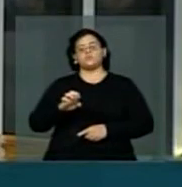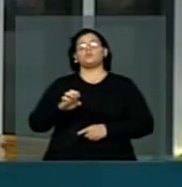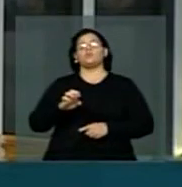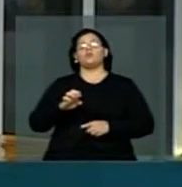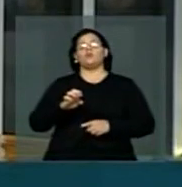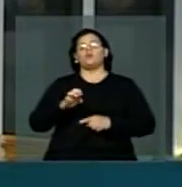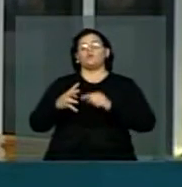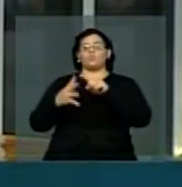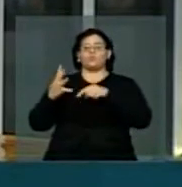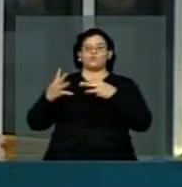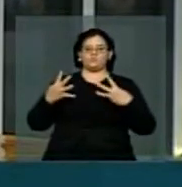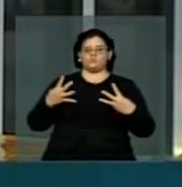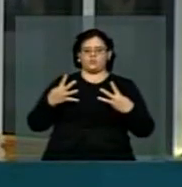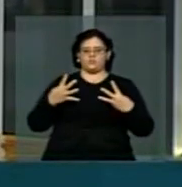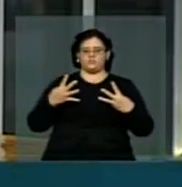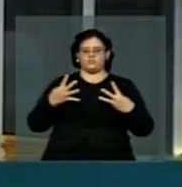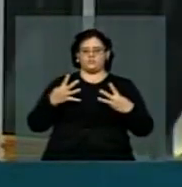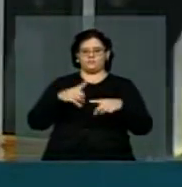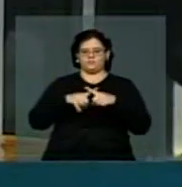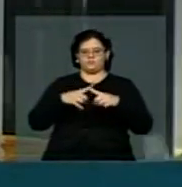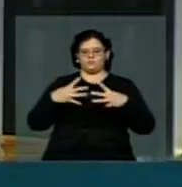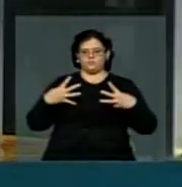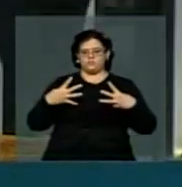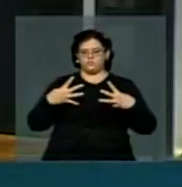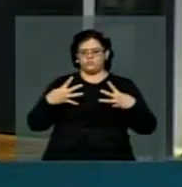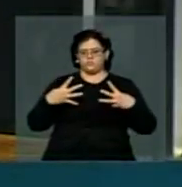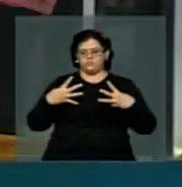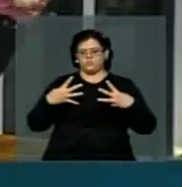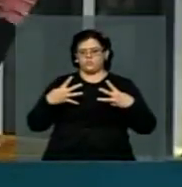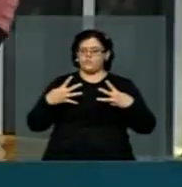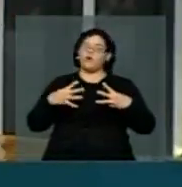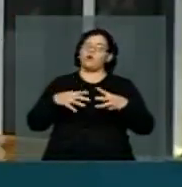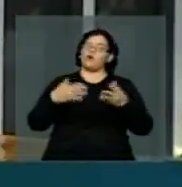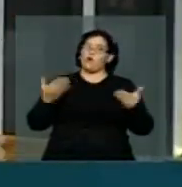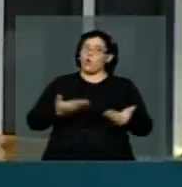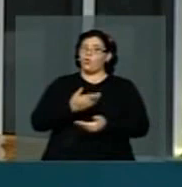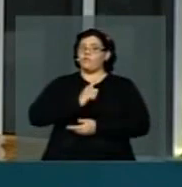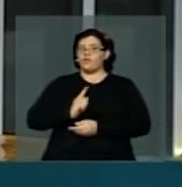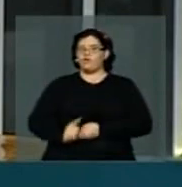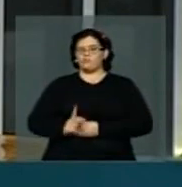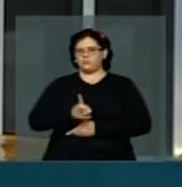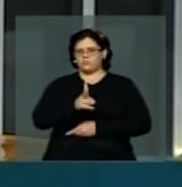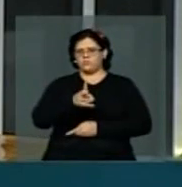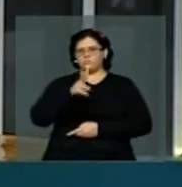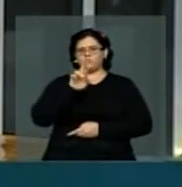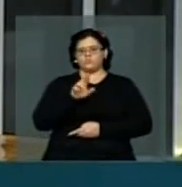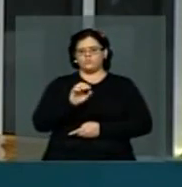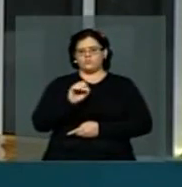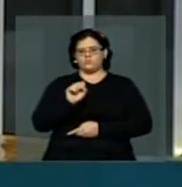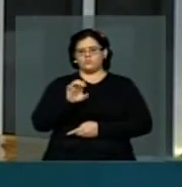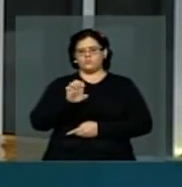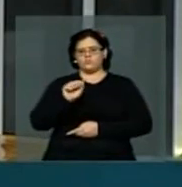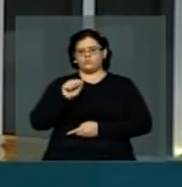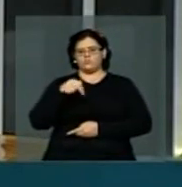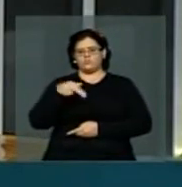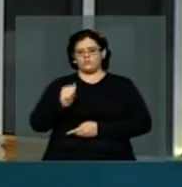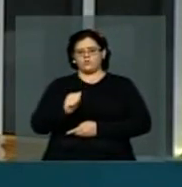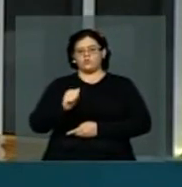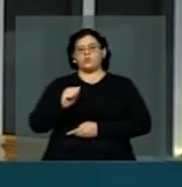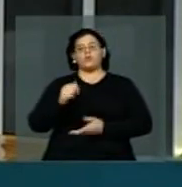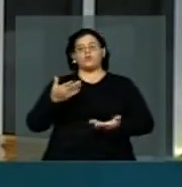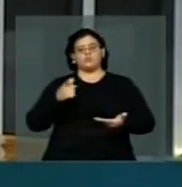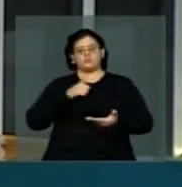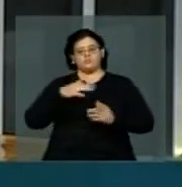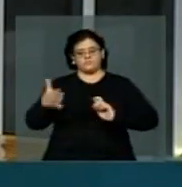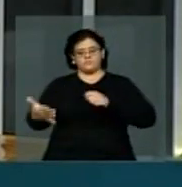A atual governadora, senhora Rosiana, responde um processo também por abuso de